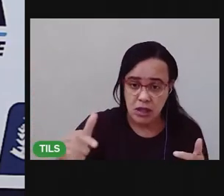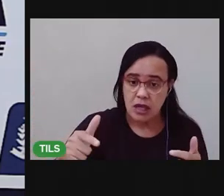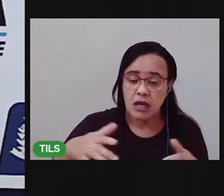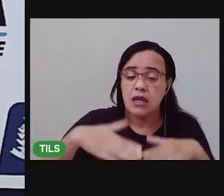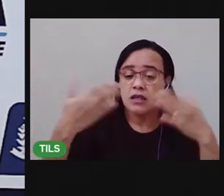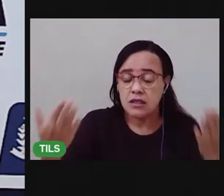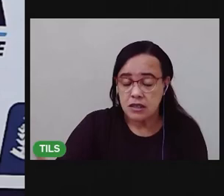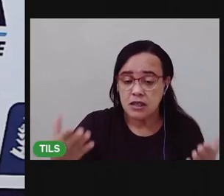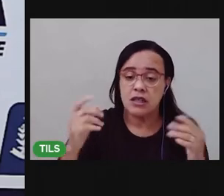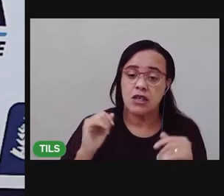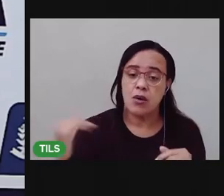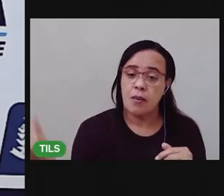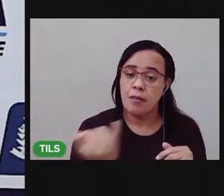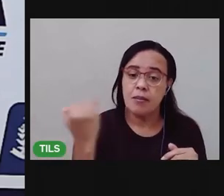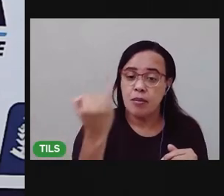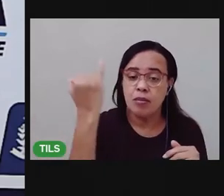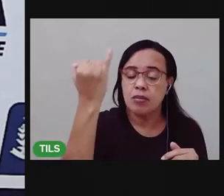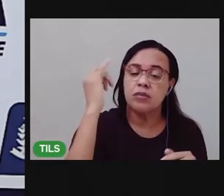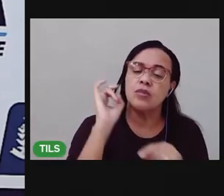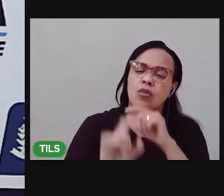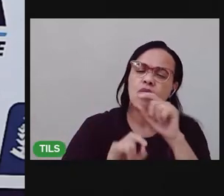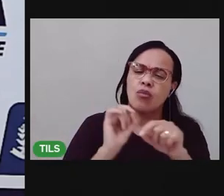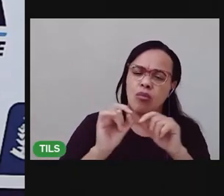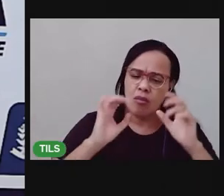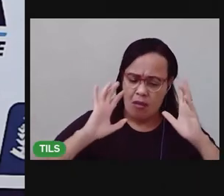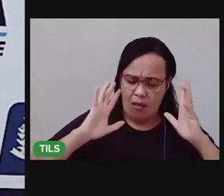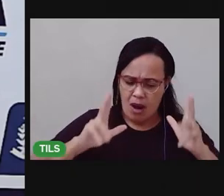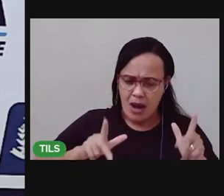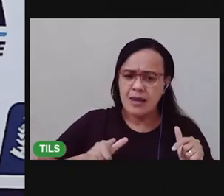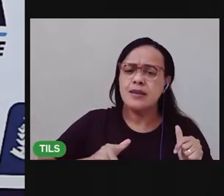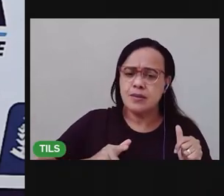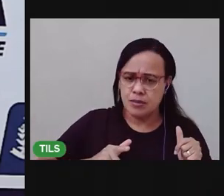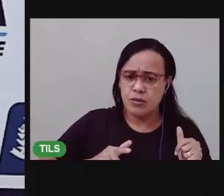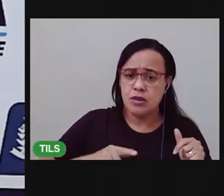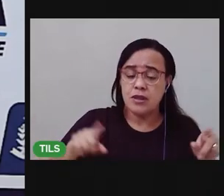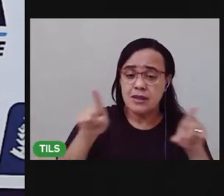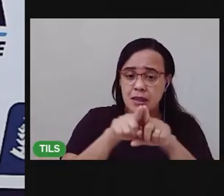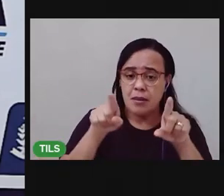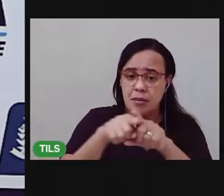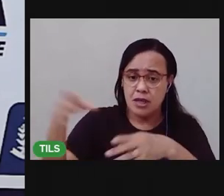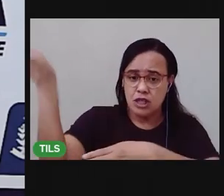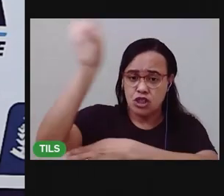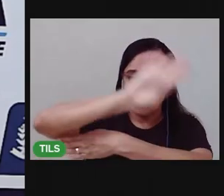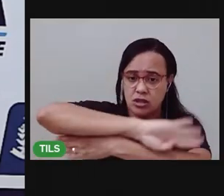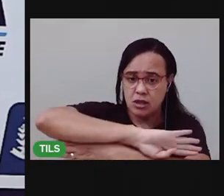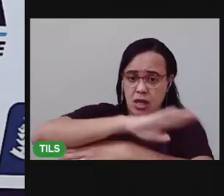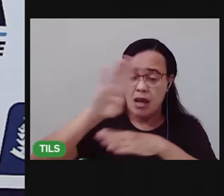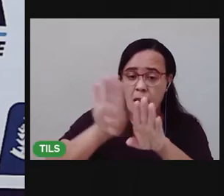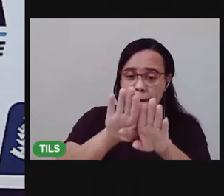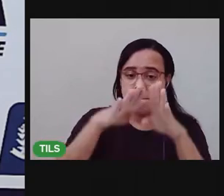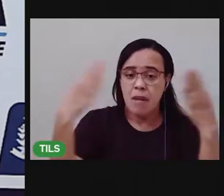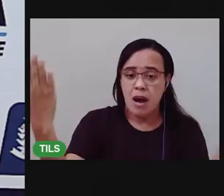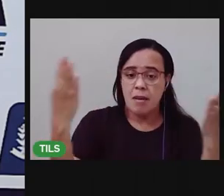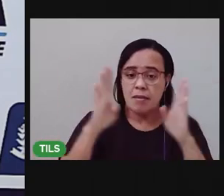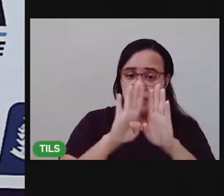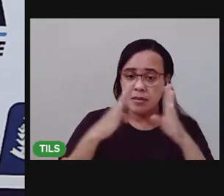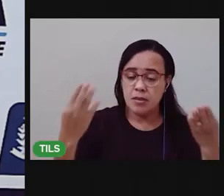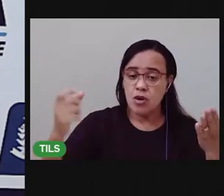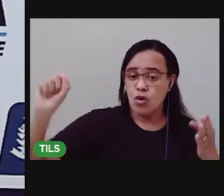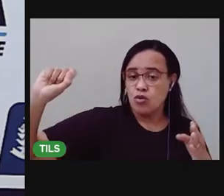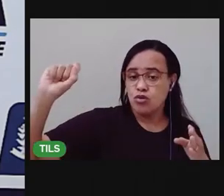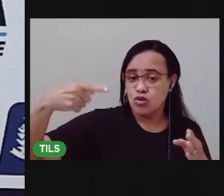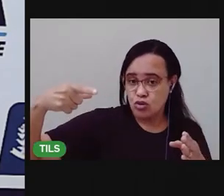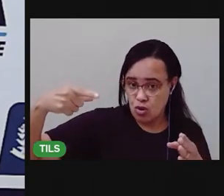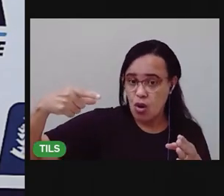sempre o lugar limpo arejado livre de umidade a gente viu que isso pode